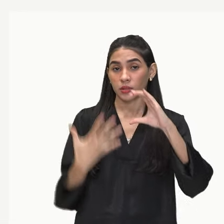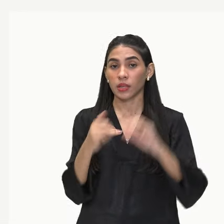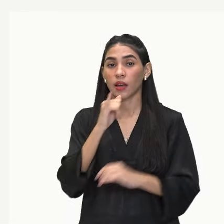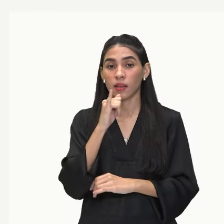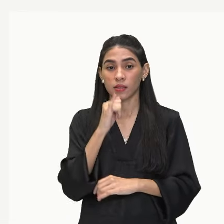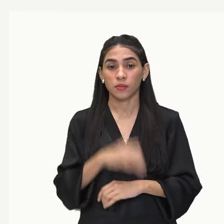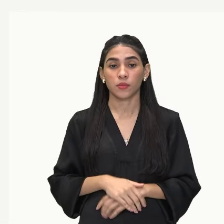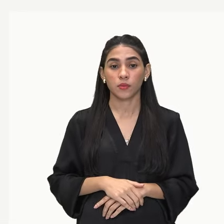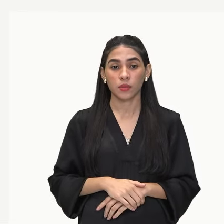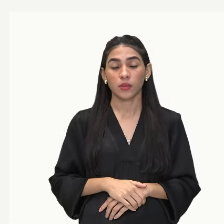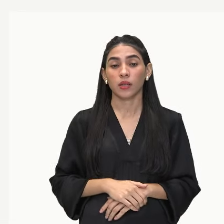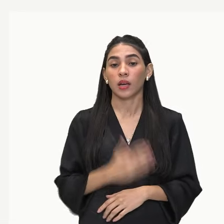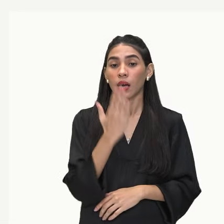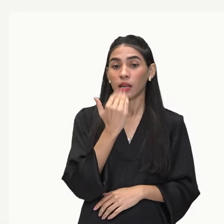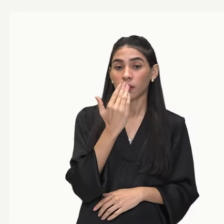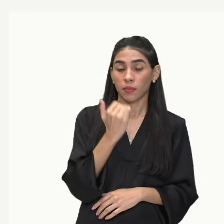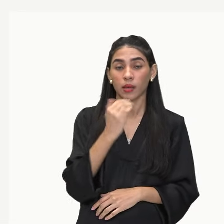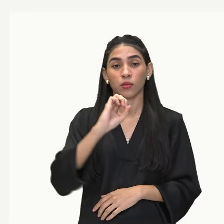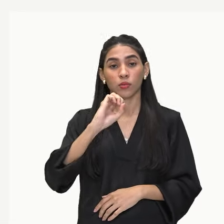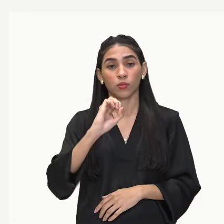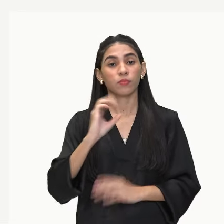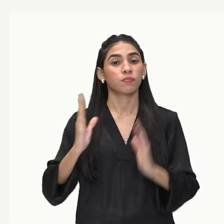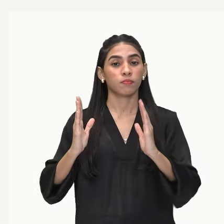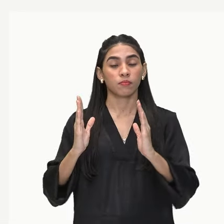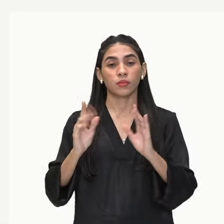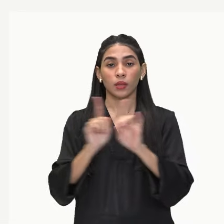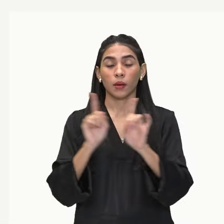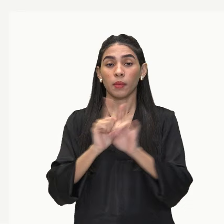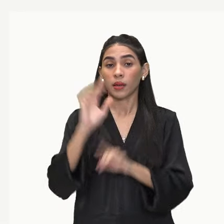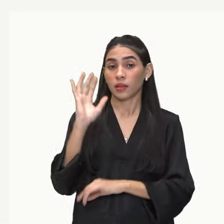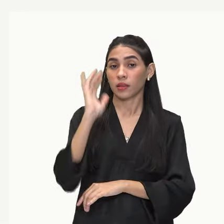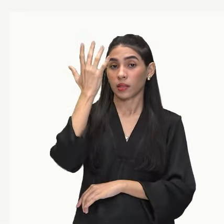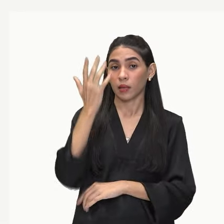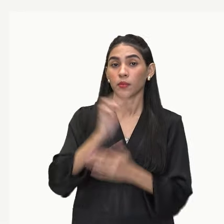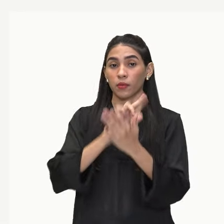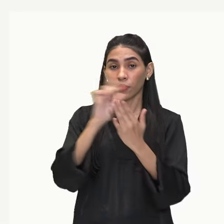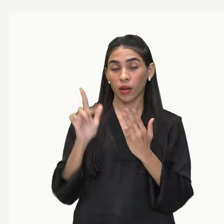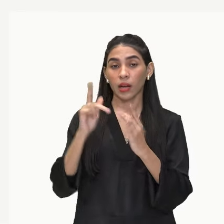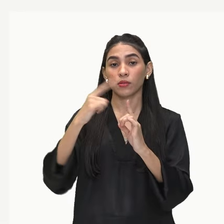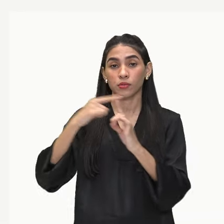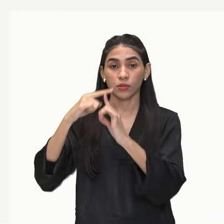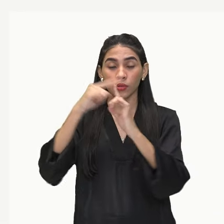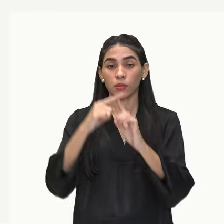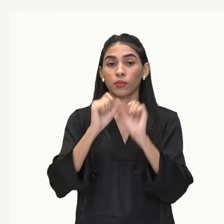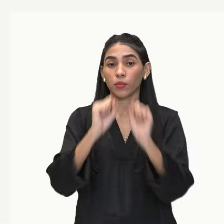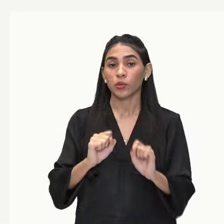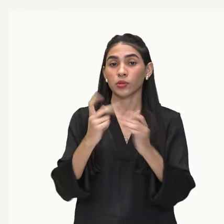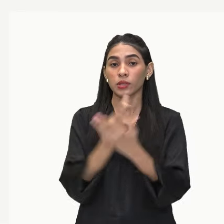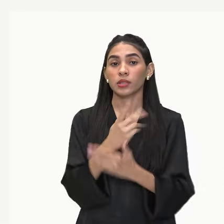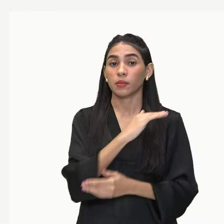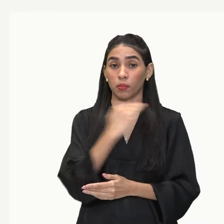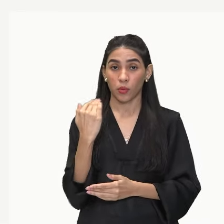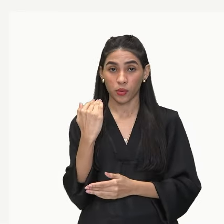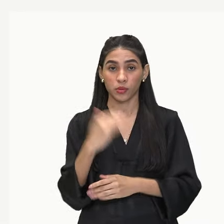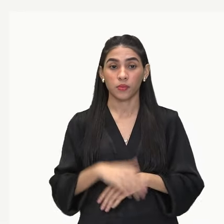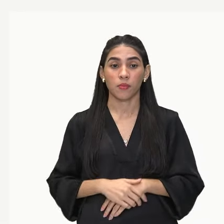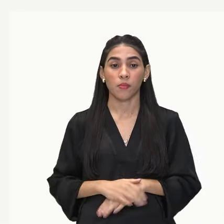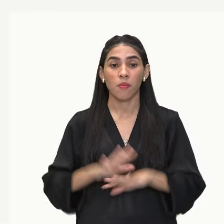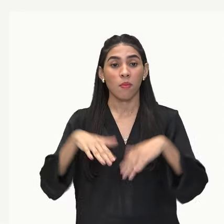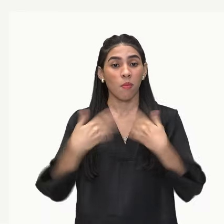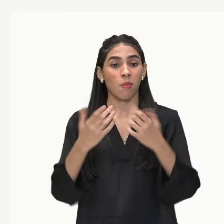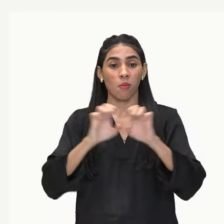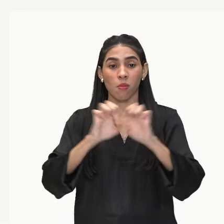disponibilidade de alimento, o tempo, né? Vários fatores que podem gerar essa mortalidade. E qual é a